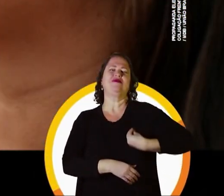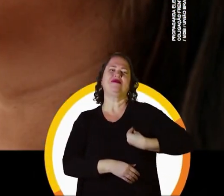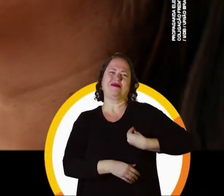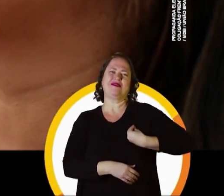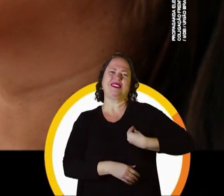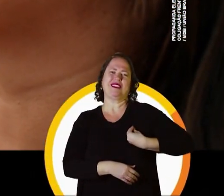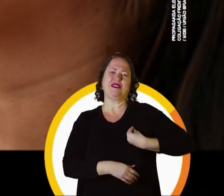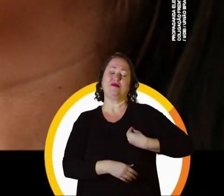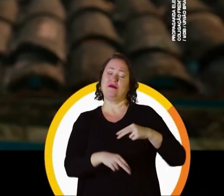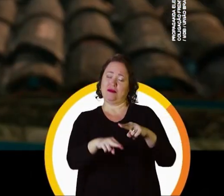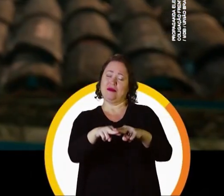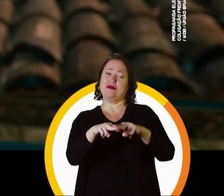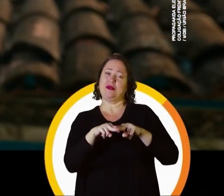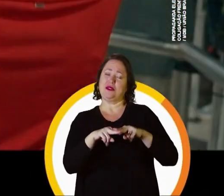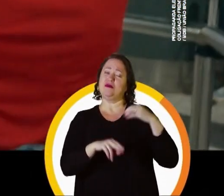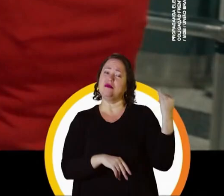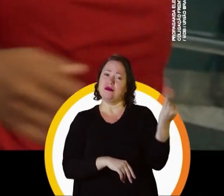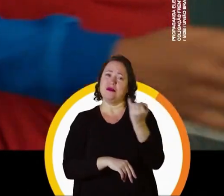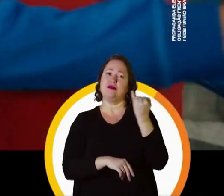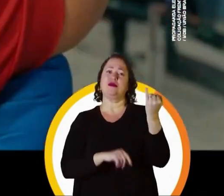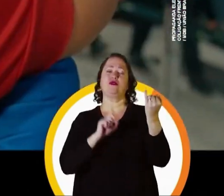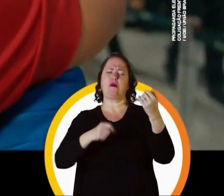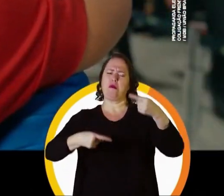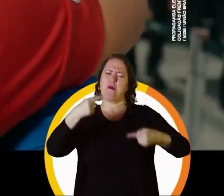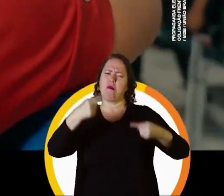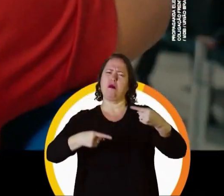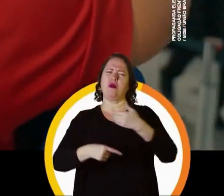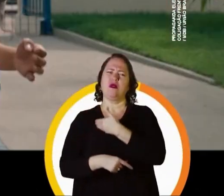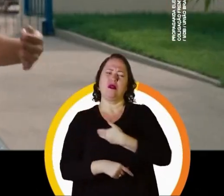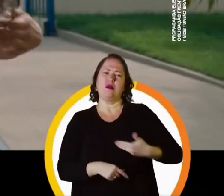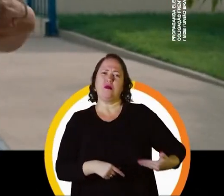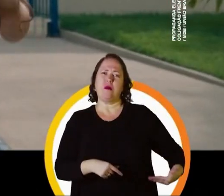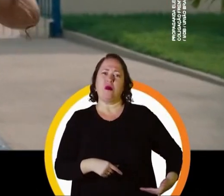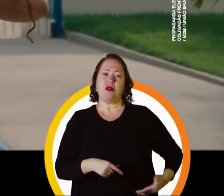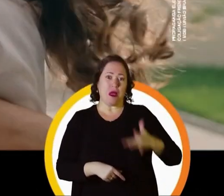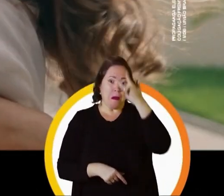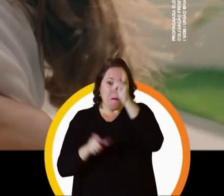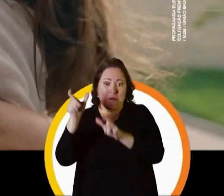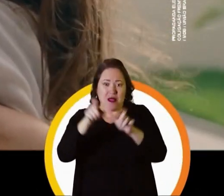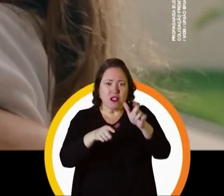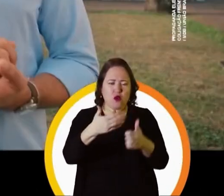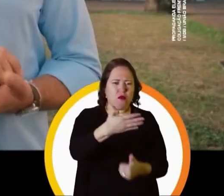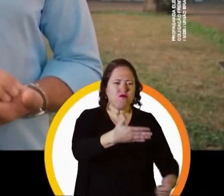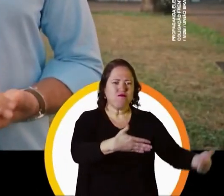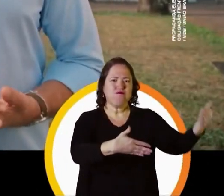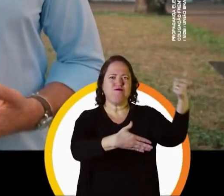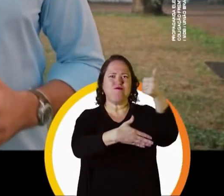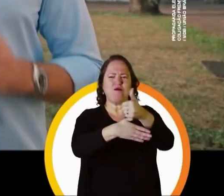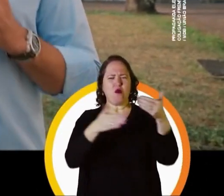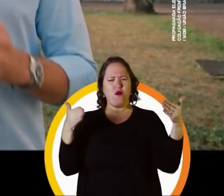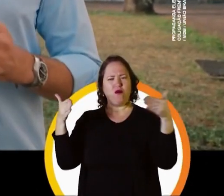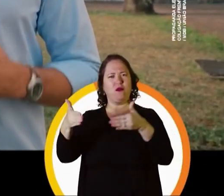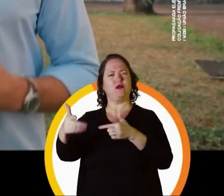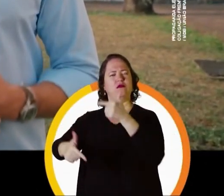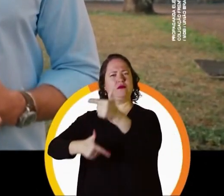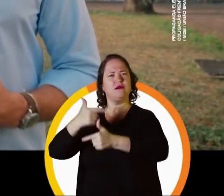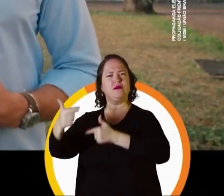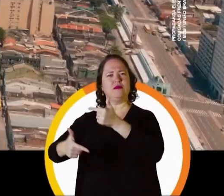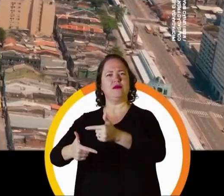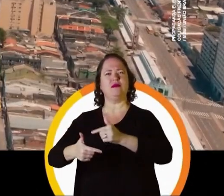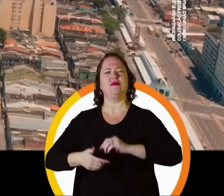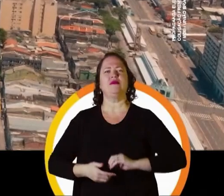história. Para isso, é fundamental, políticas públicas que coloquem de maneira verdadeira as pessoas no centro de tudo.